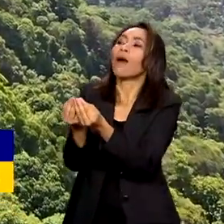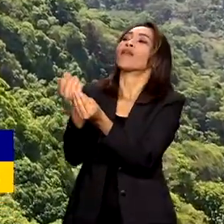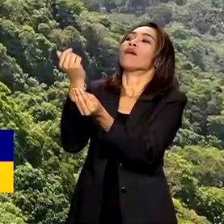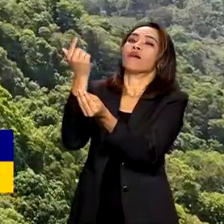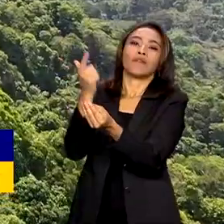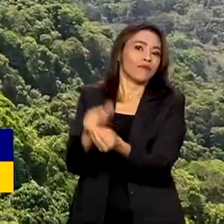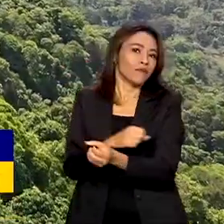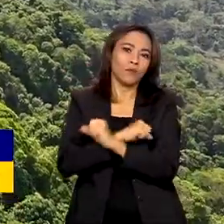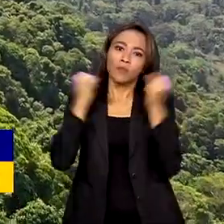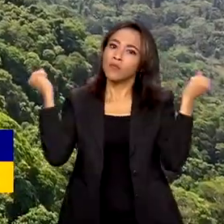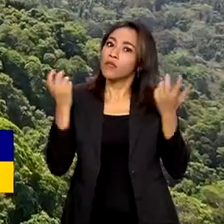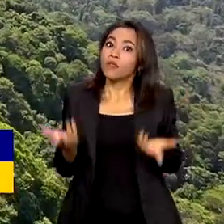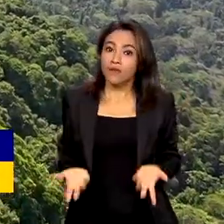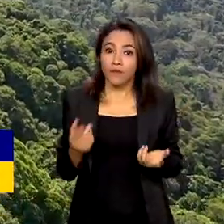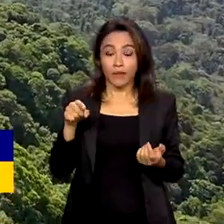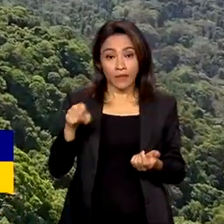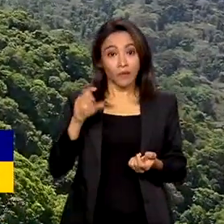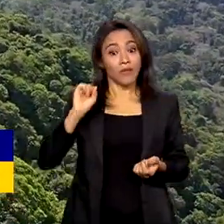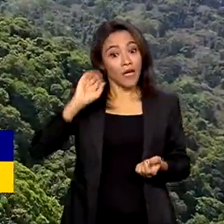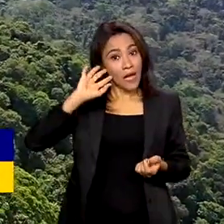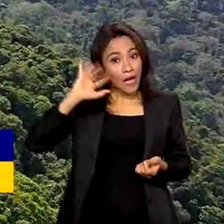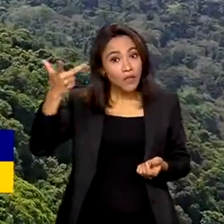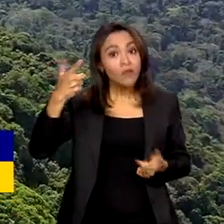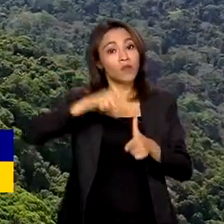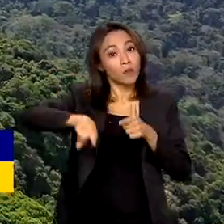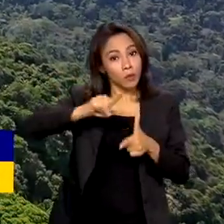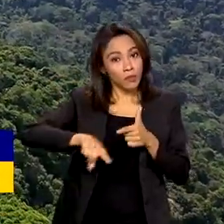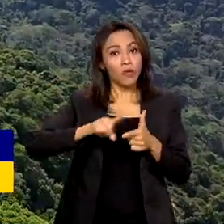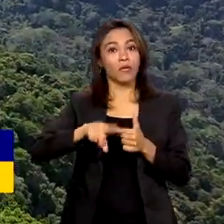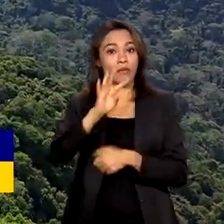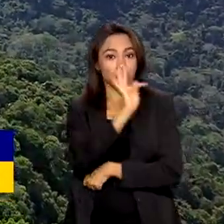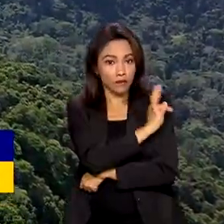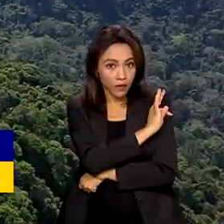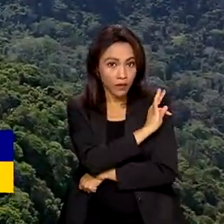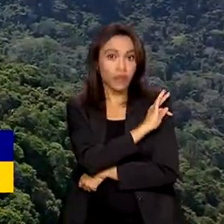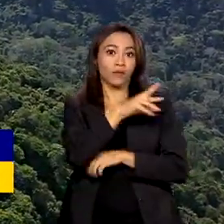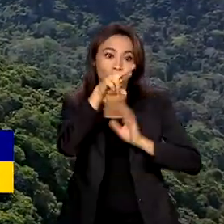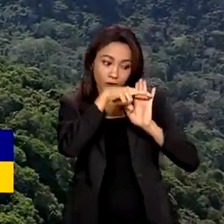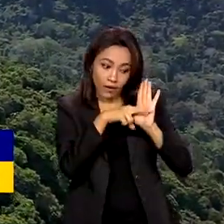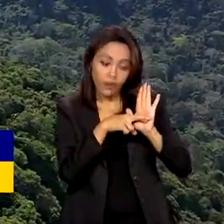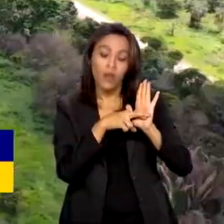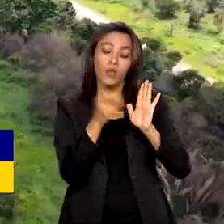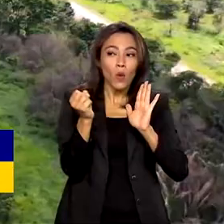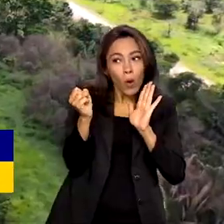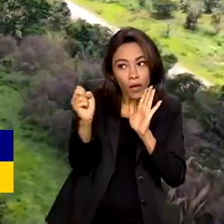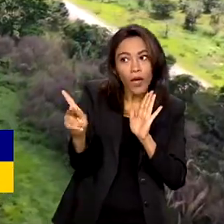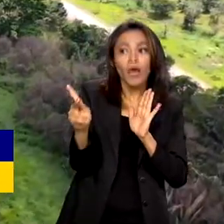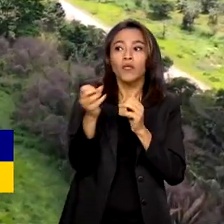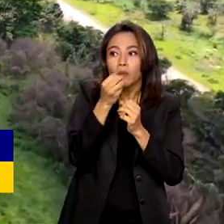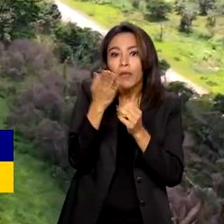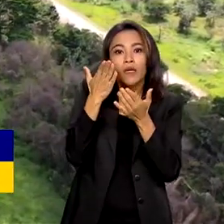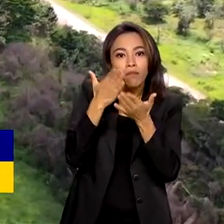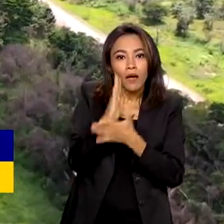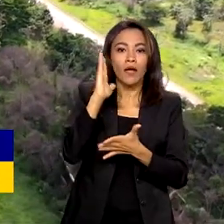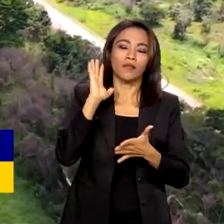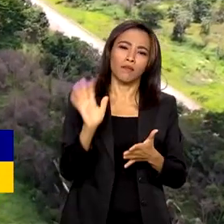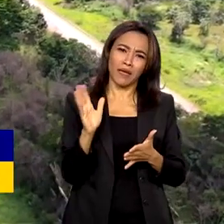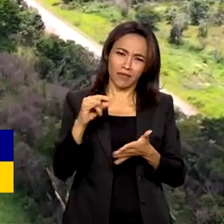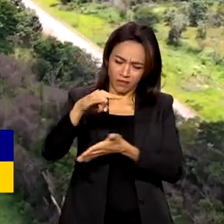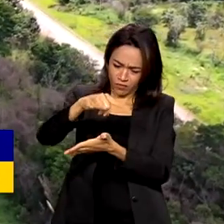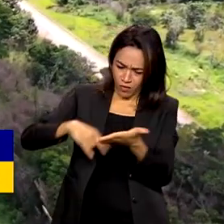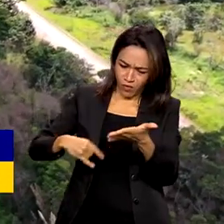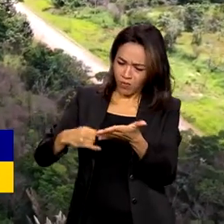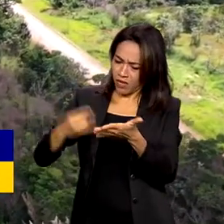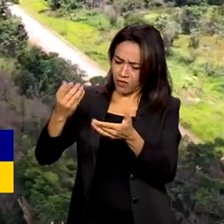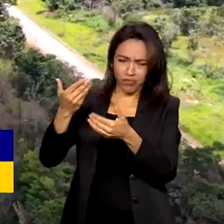outros casos, resolvendo os problemas técnicos, houve outras possibilidades. Nesse caso, há uma licença negada,